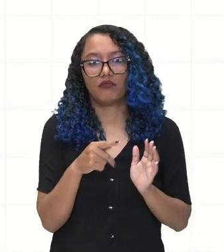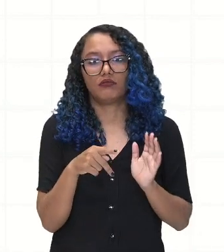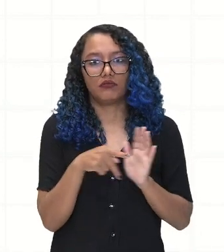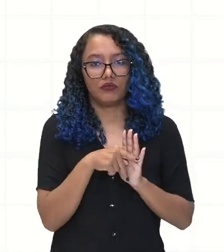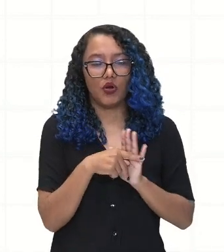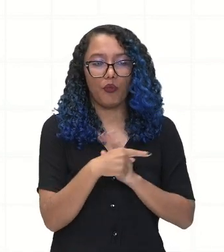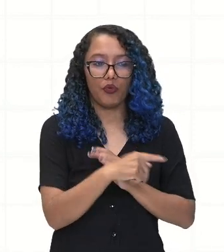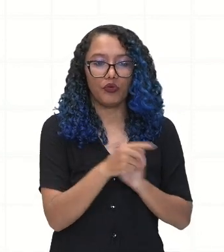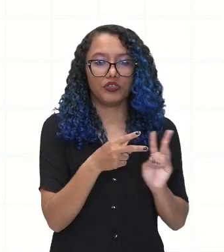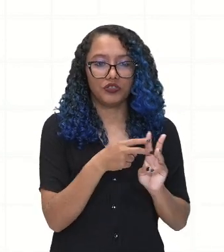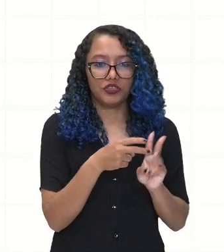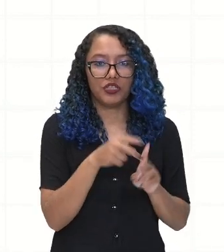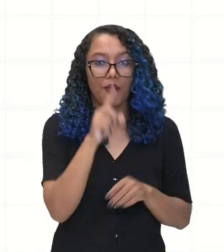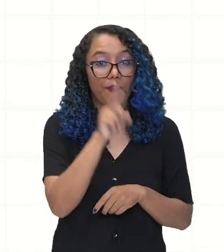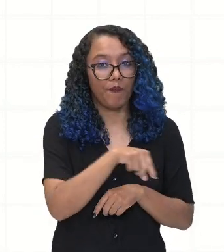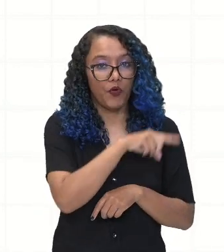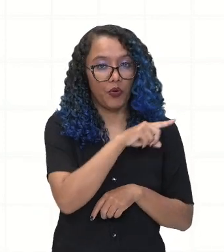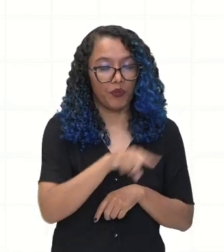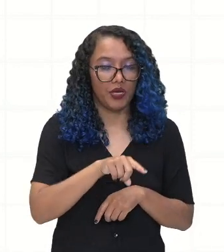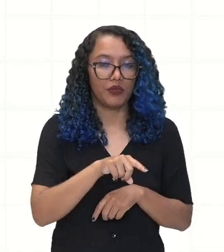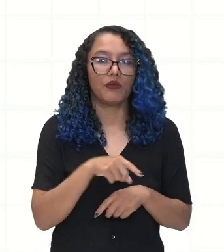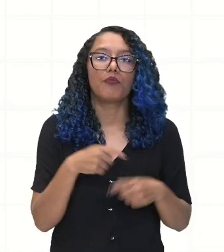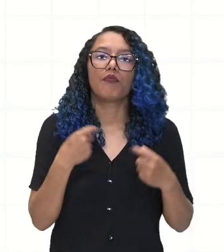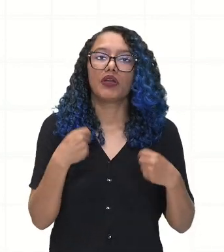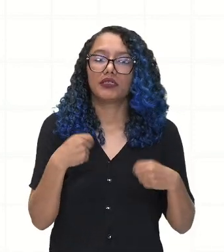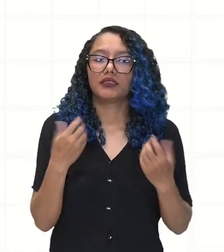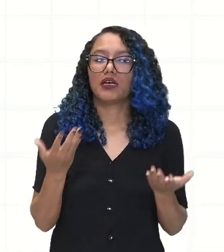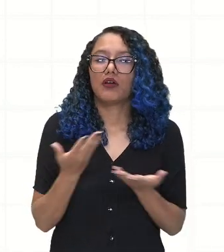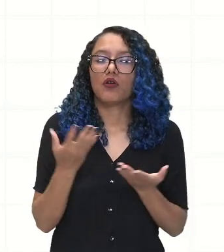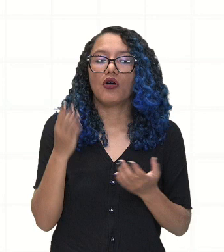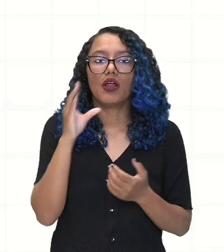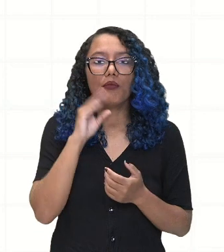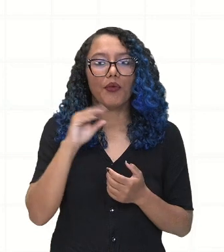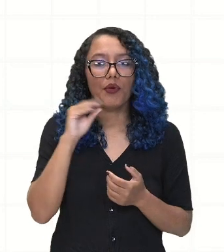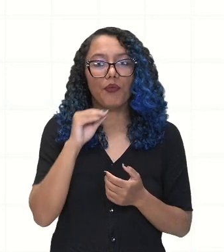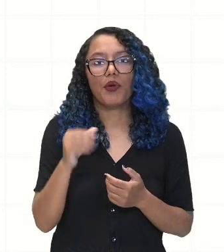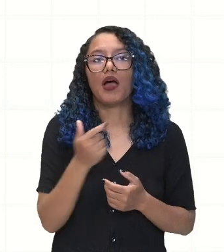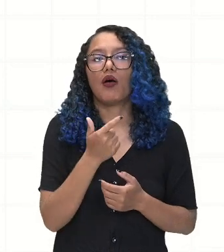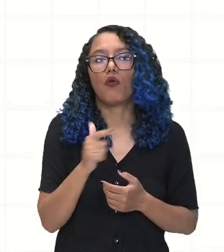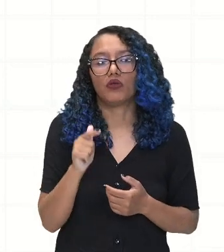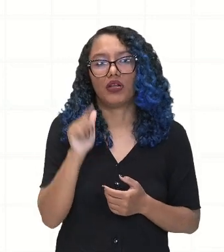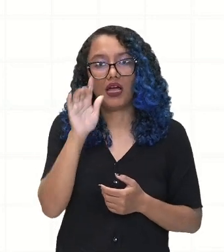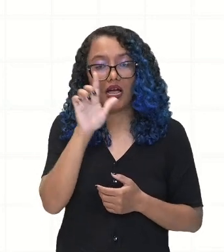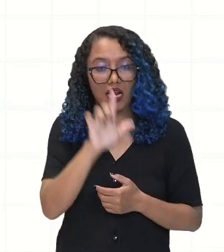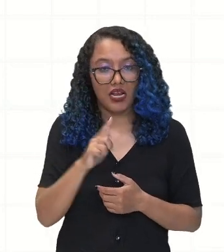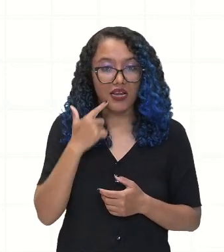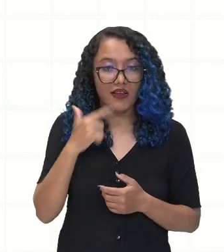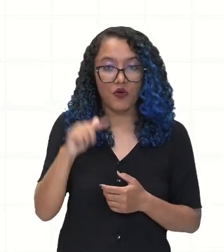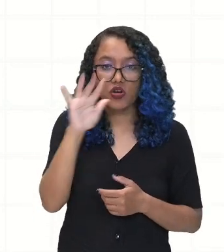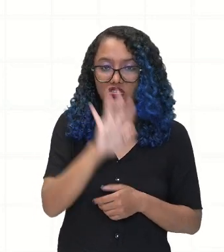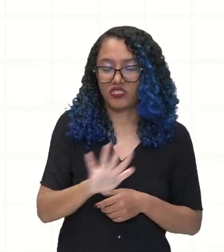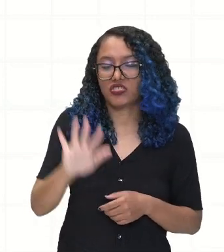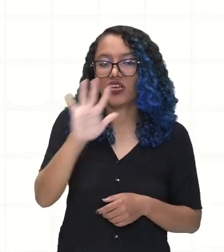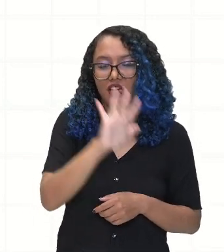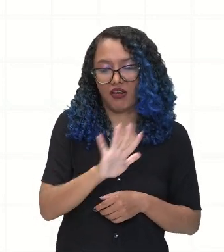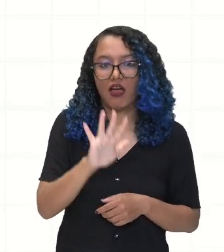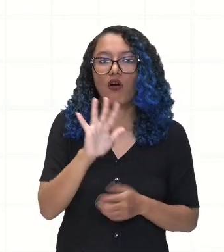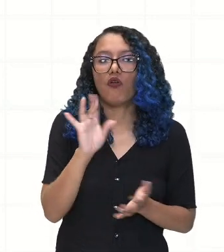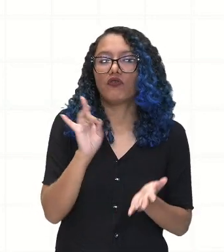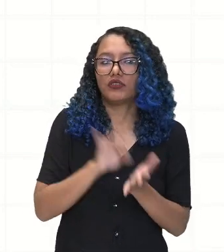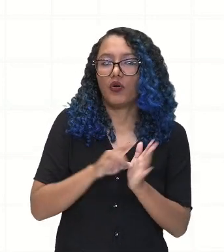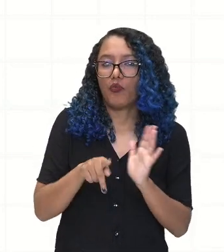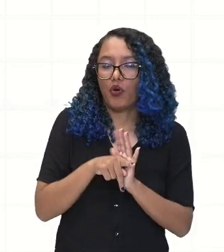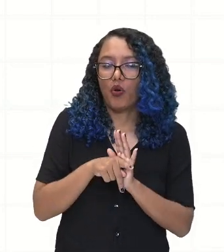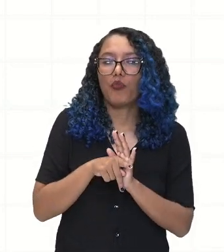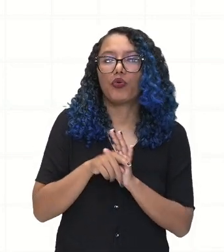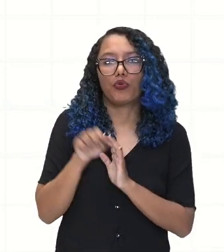adoção da língua geral como uma forma de comunicação geral e oficial no território.